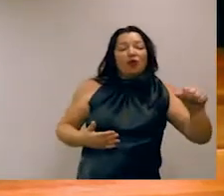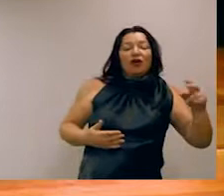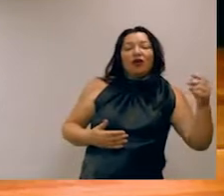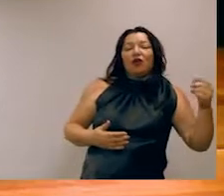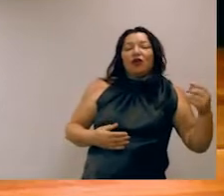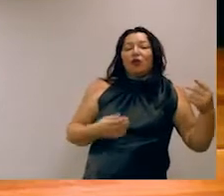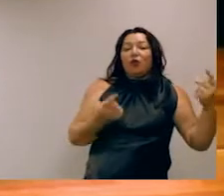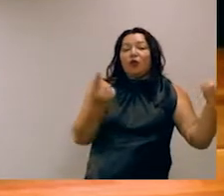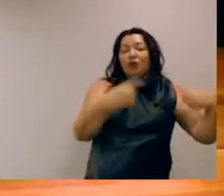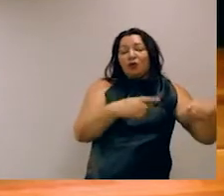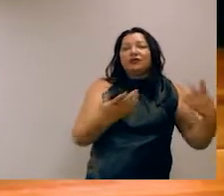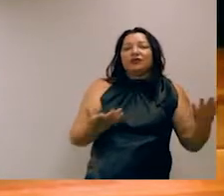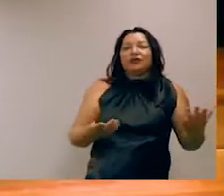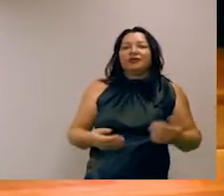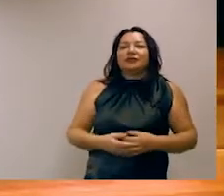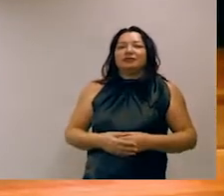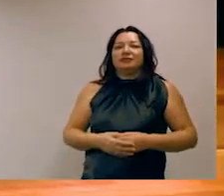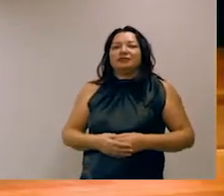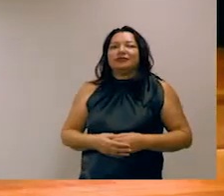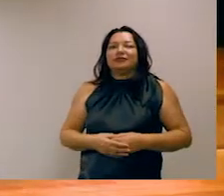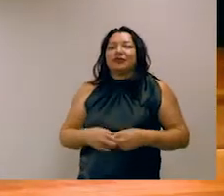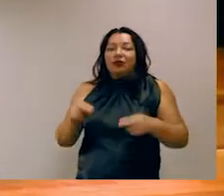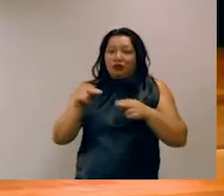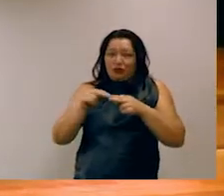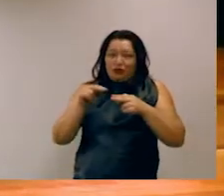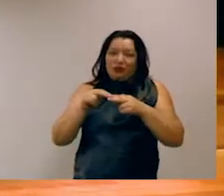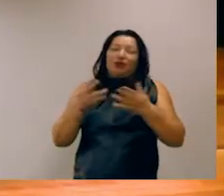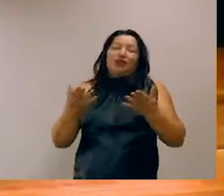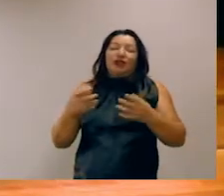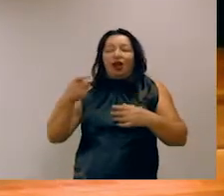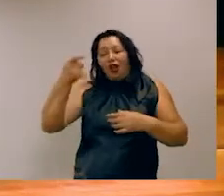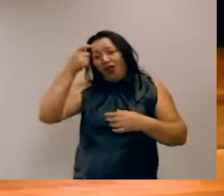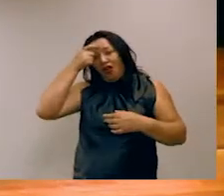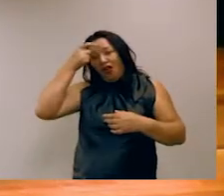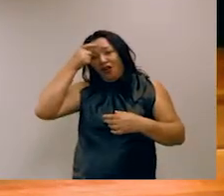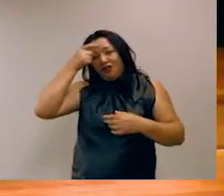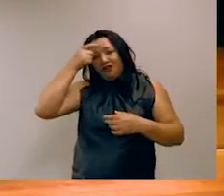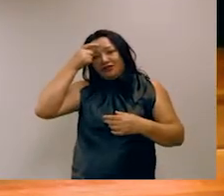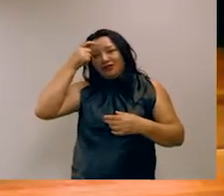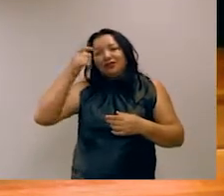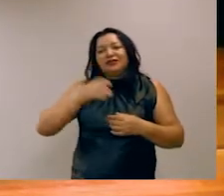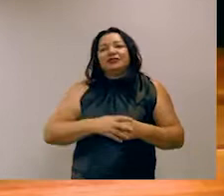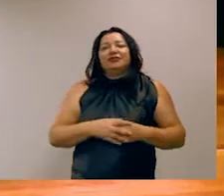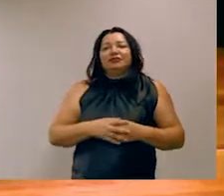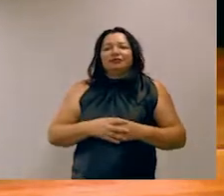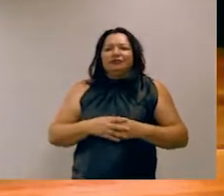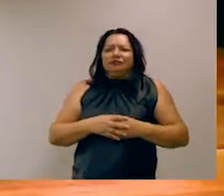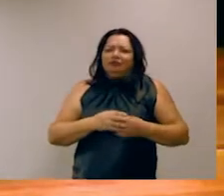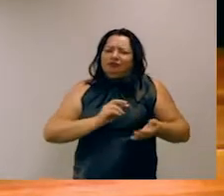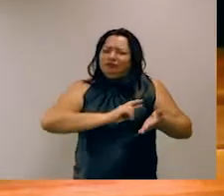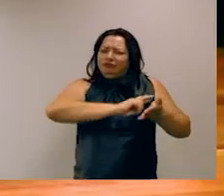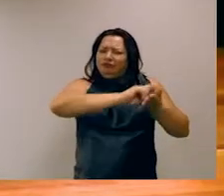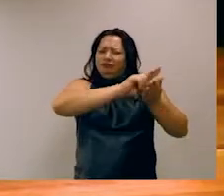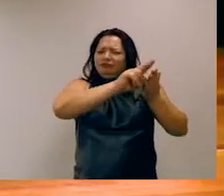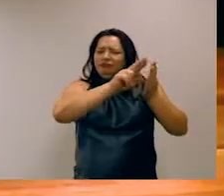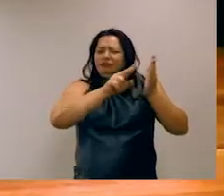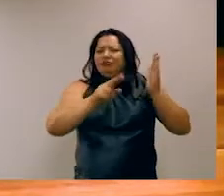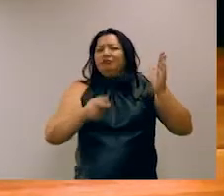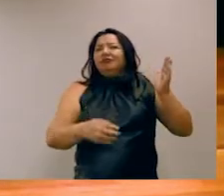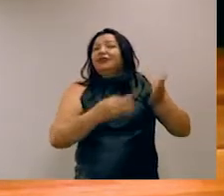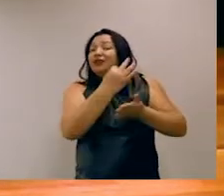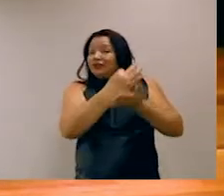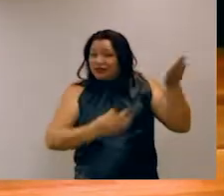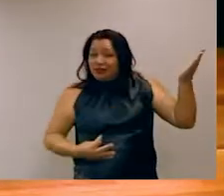explícita. Funciona usando machine learning, ou seja, essa lógica de fornecer um grande número de exemplos de textos positivos e textos